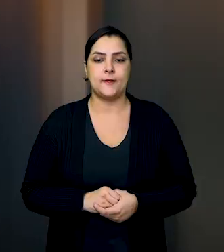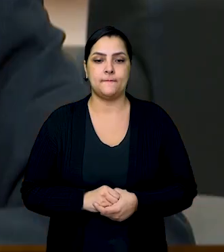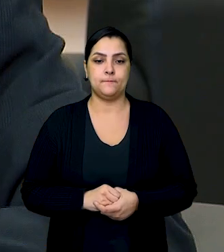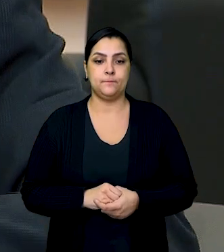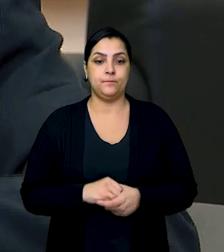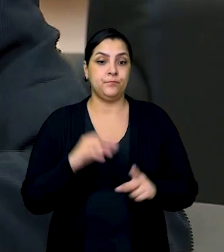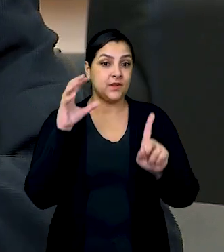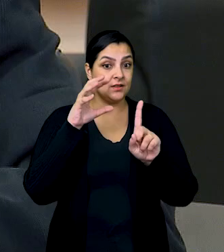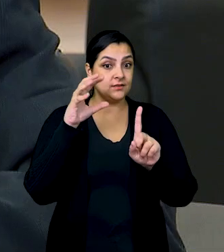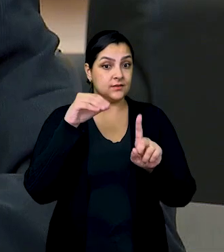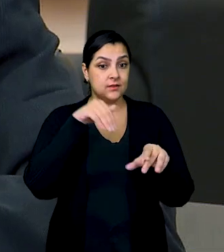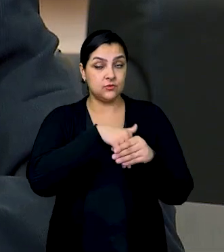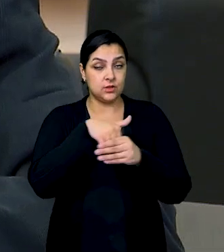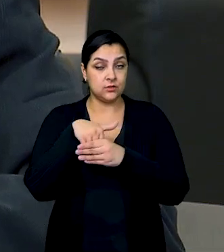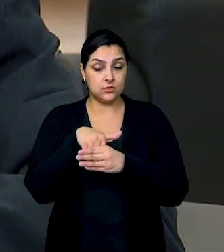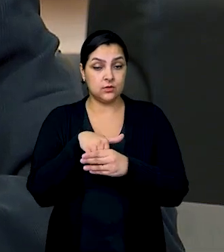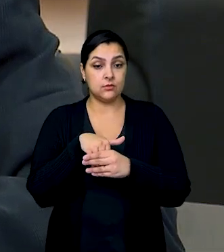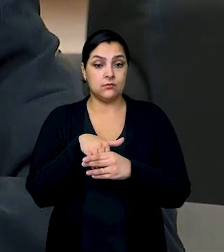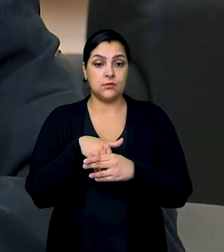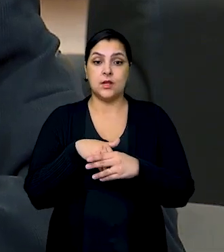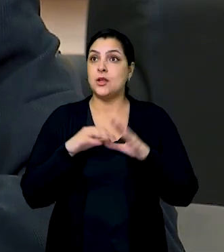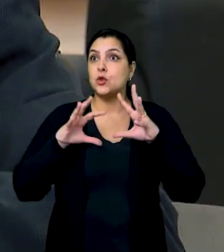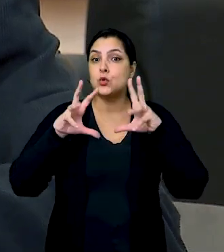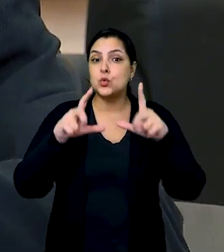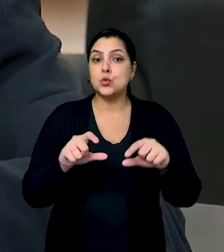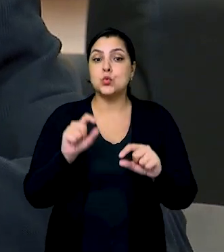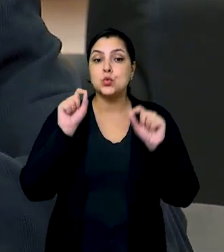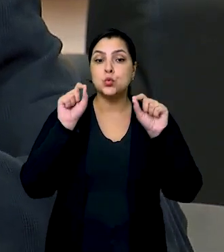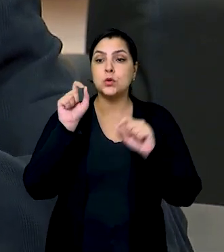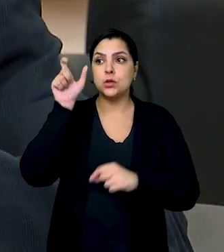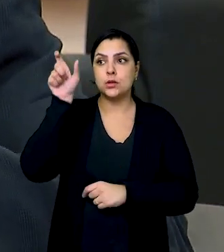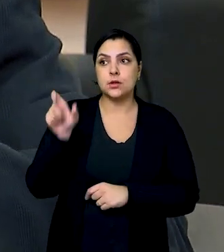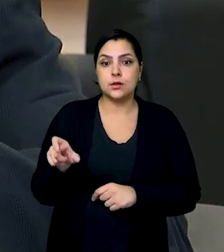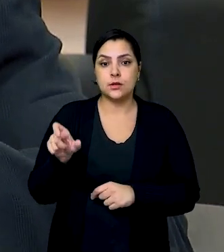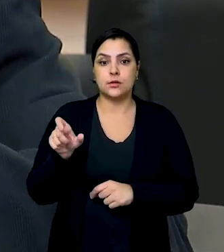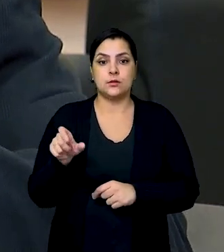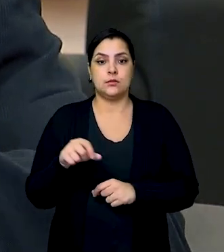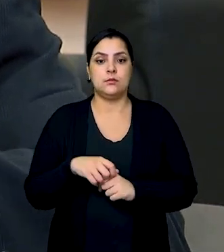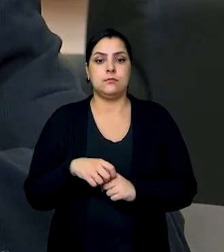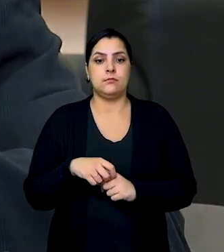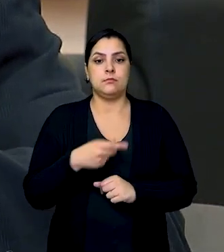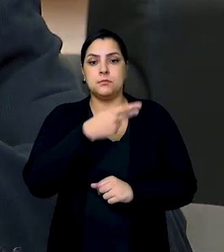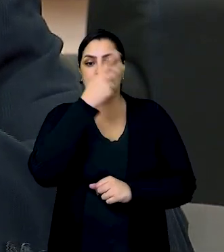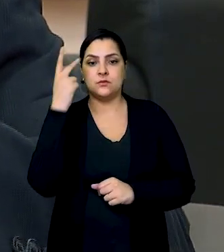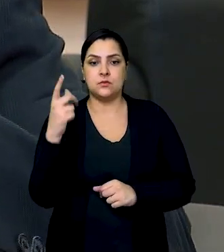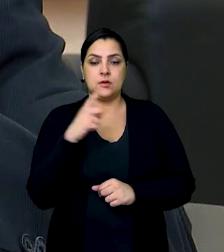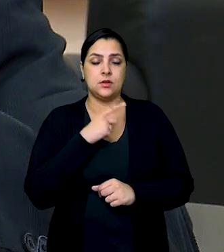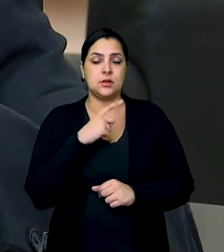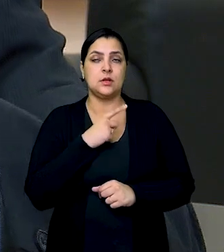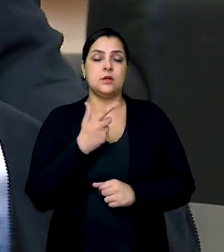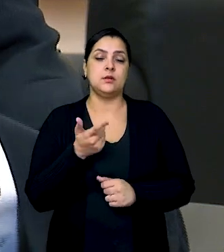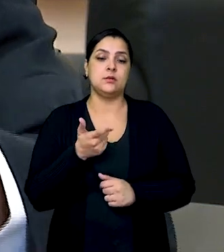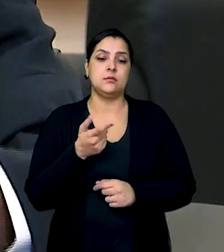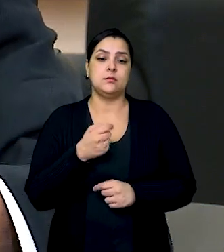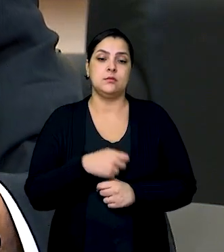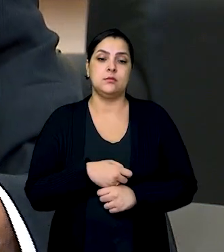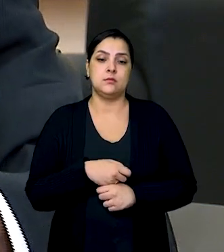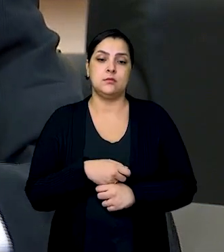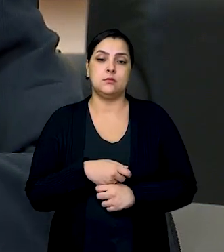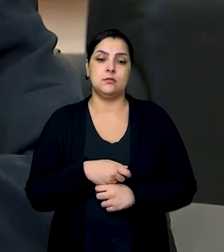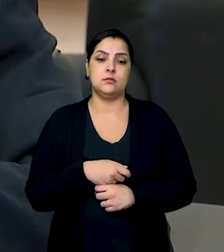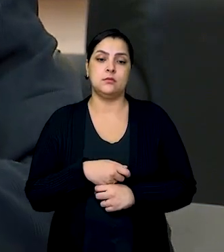Assédio eleitoral é todo ato que alguém que possui uma condição